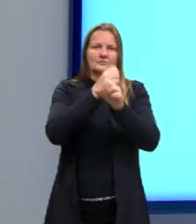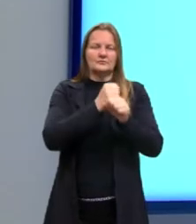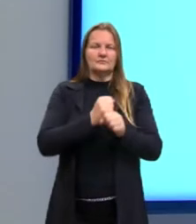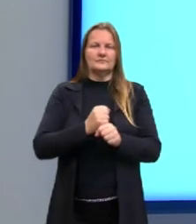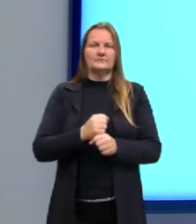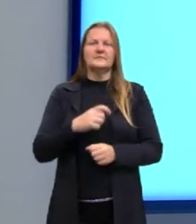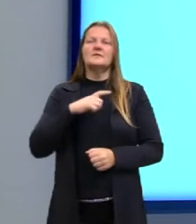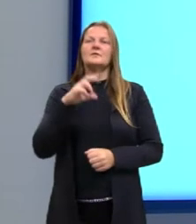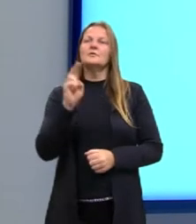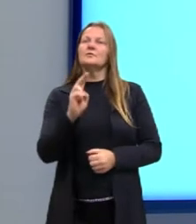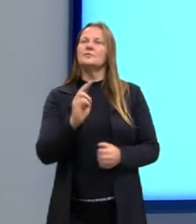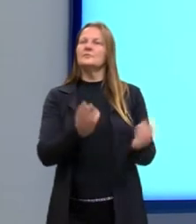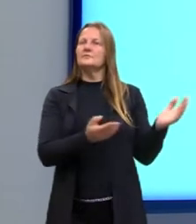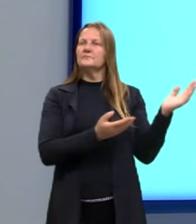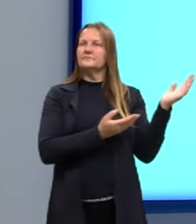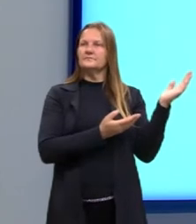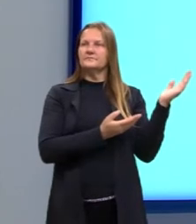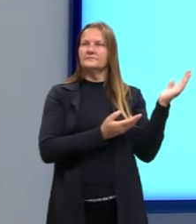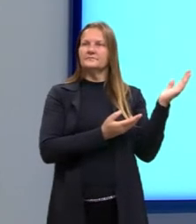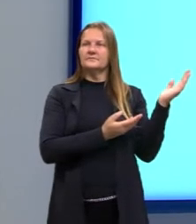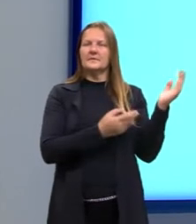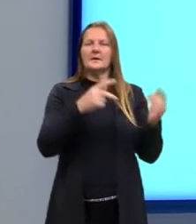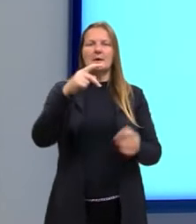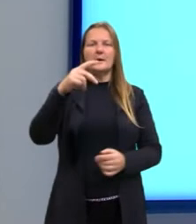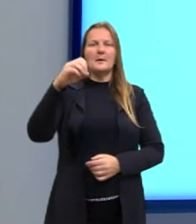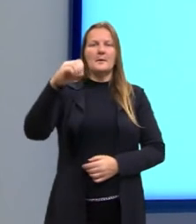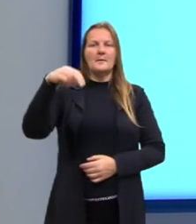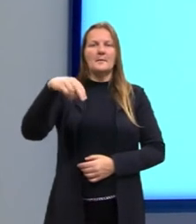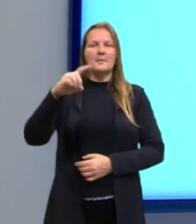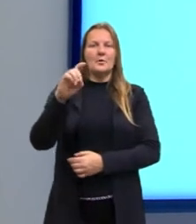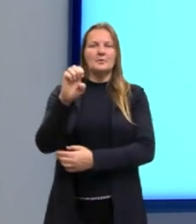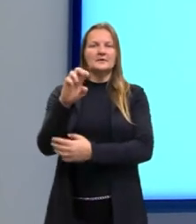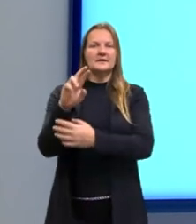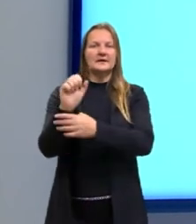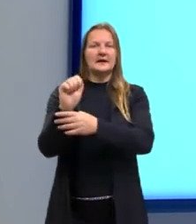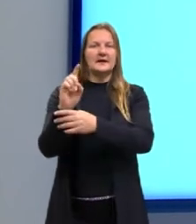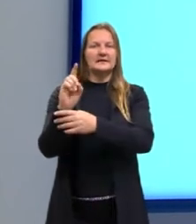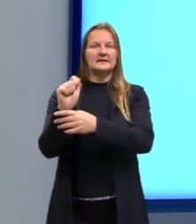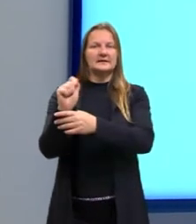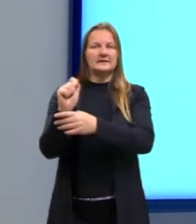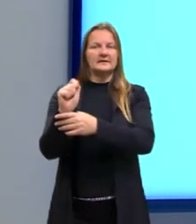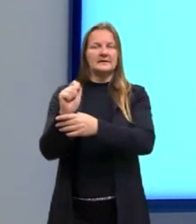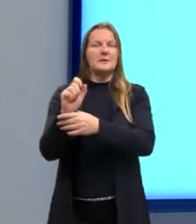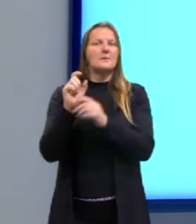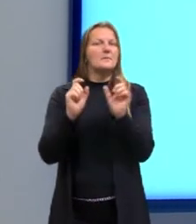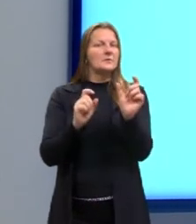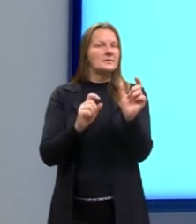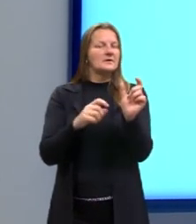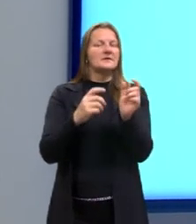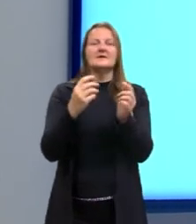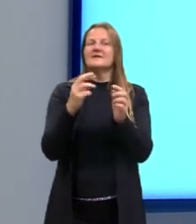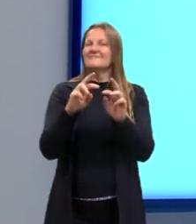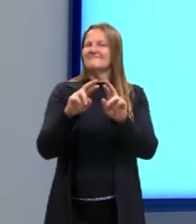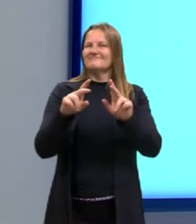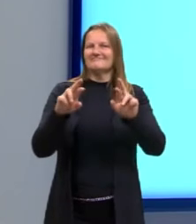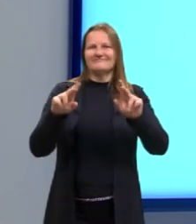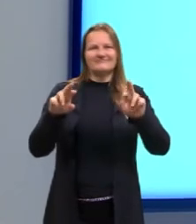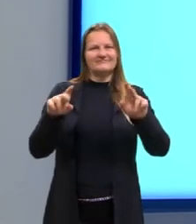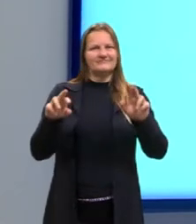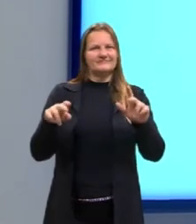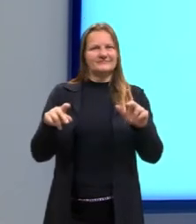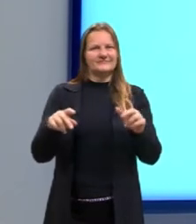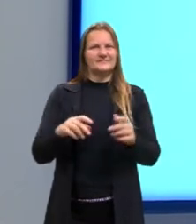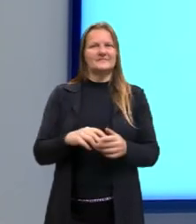Ela é chamada, então, de média ponderada. Os termos, eles não vão ter a mesma importância, eles vão ter